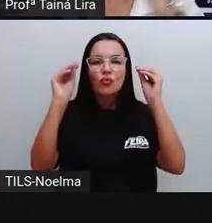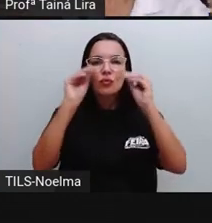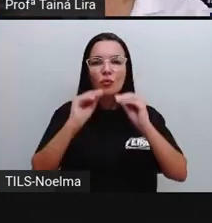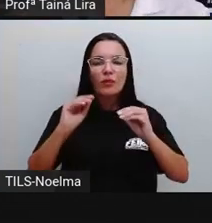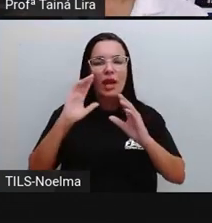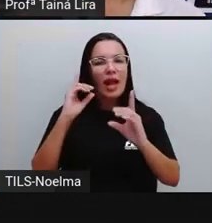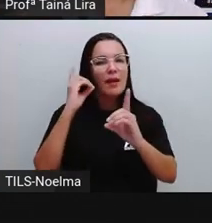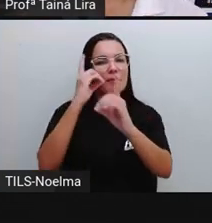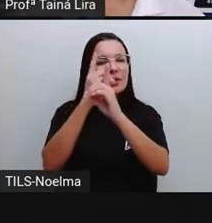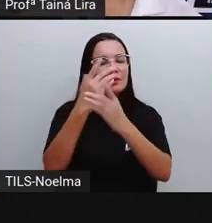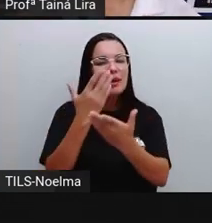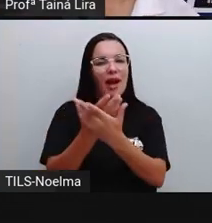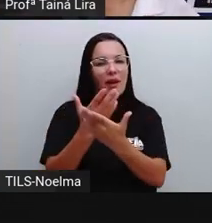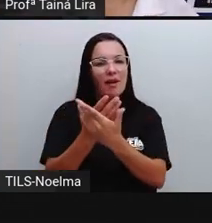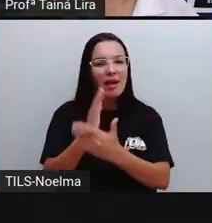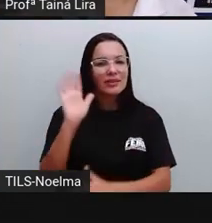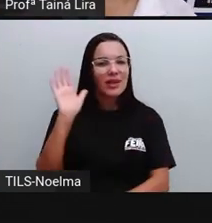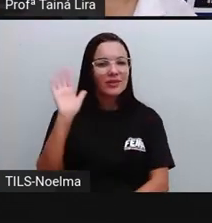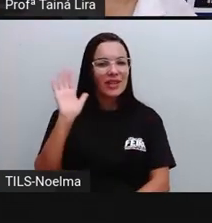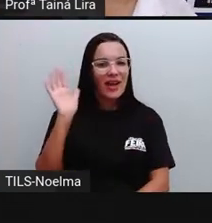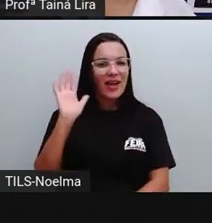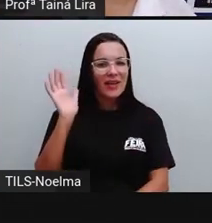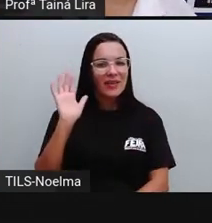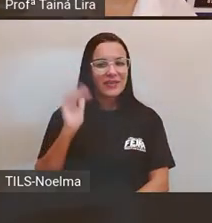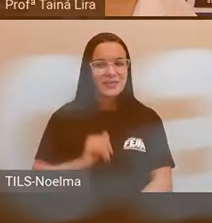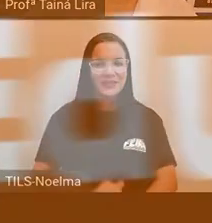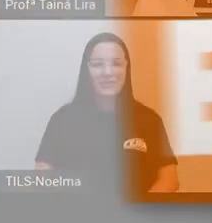até a próxima aula. Tchau, tchau.